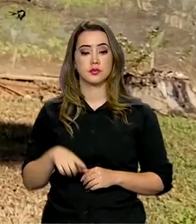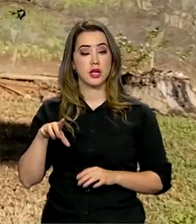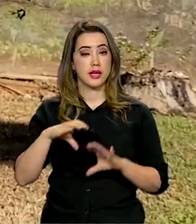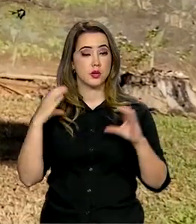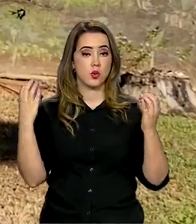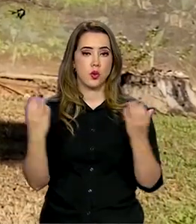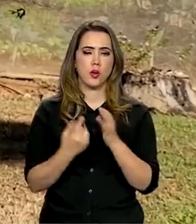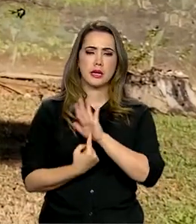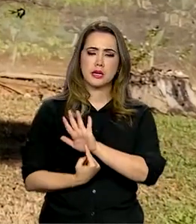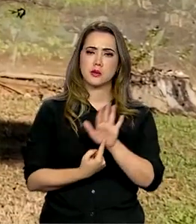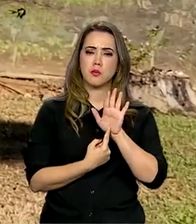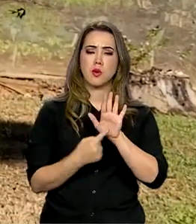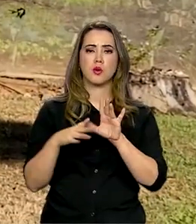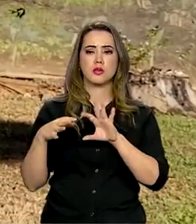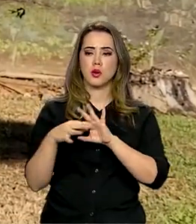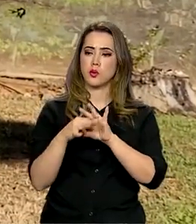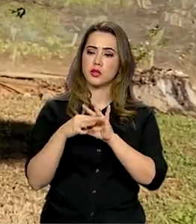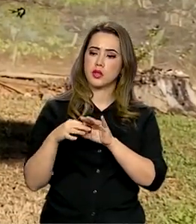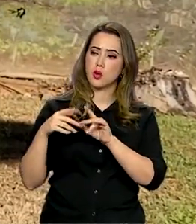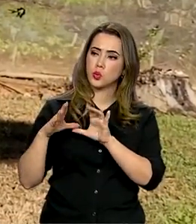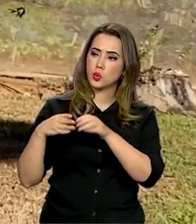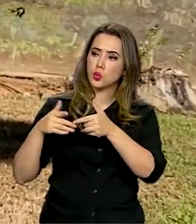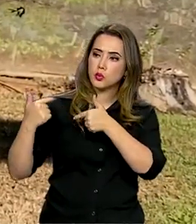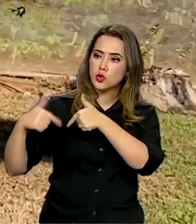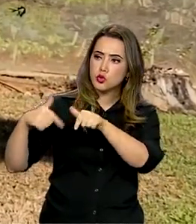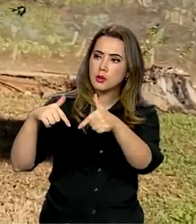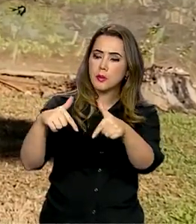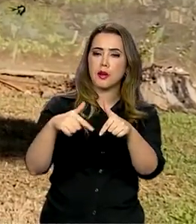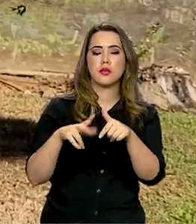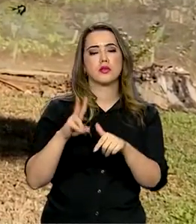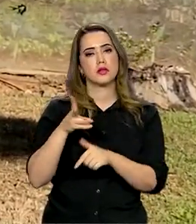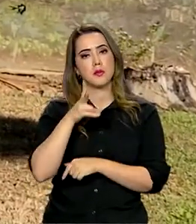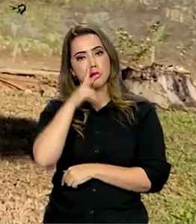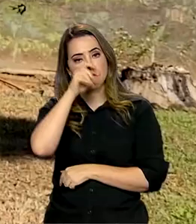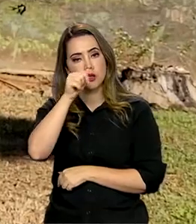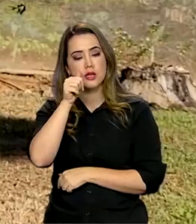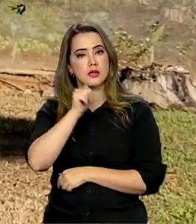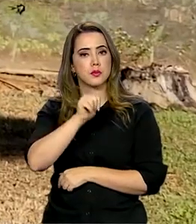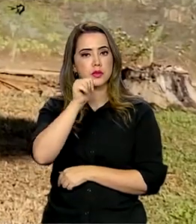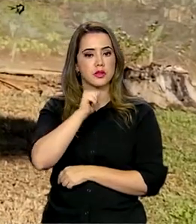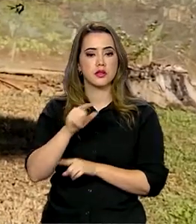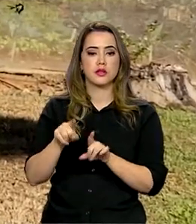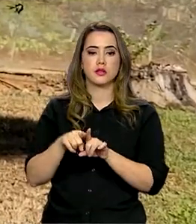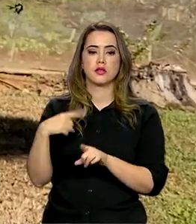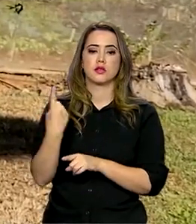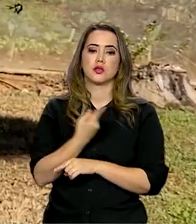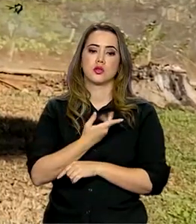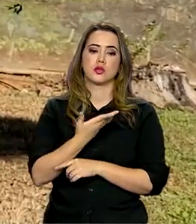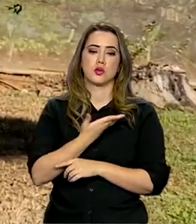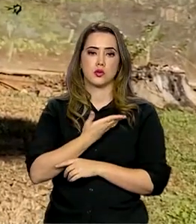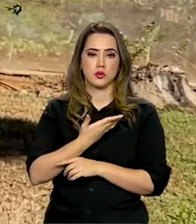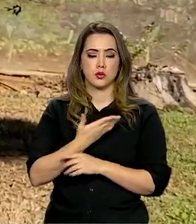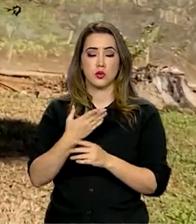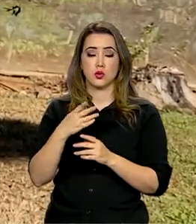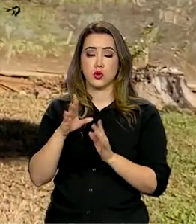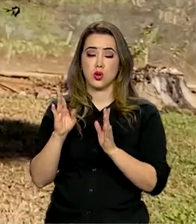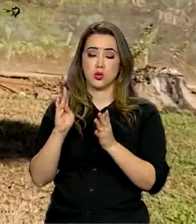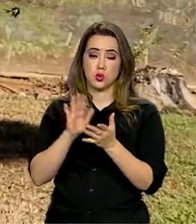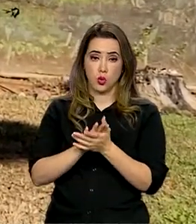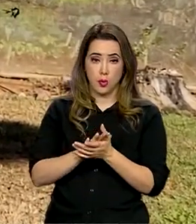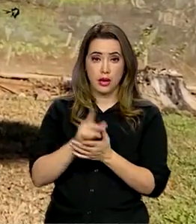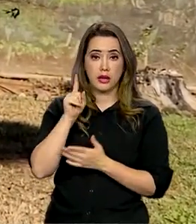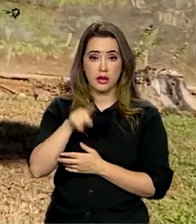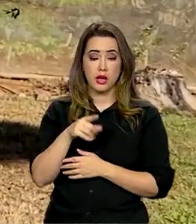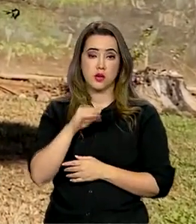mostra isso, a união desses trabalhadores, e cada vez mais fortalecer a luta das mulheres e dos nossos companheiros assalariados rurais, para lutar cada